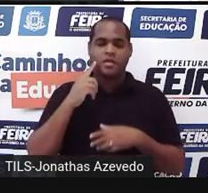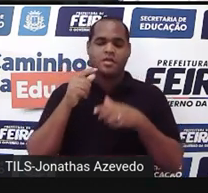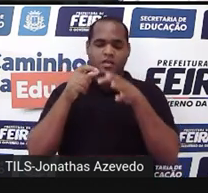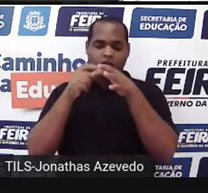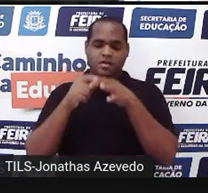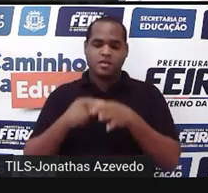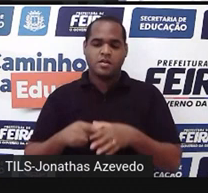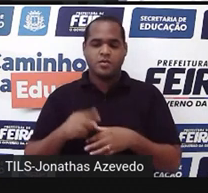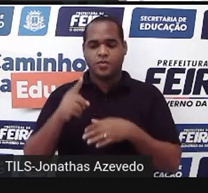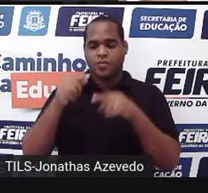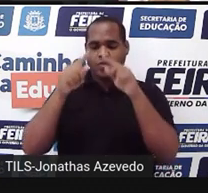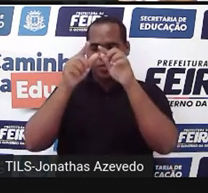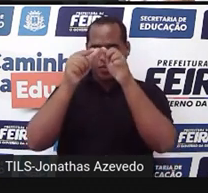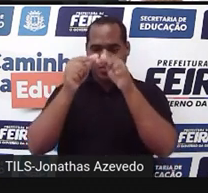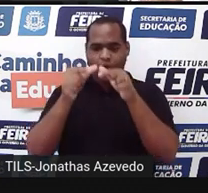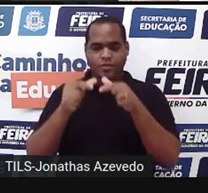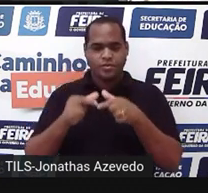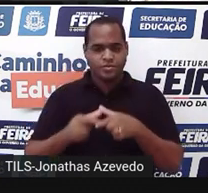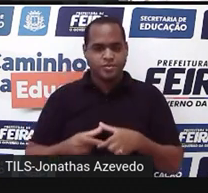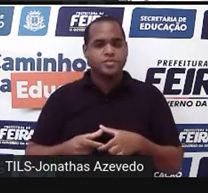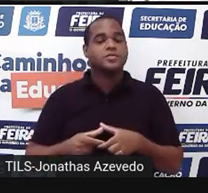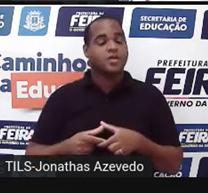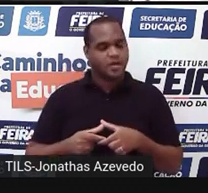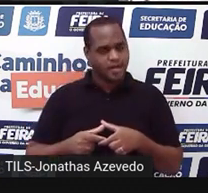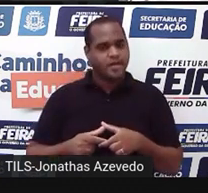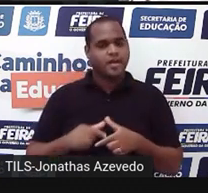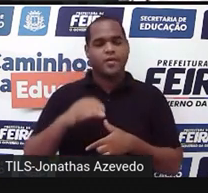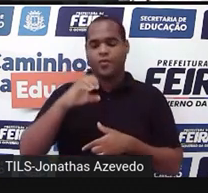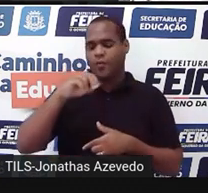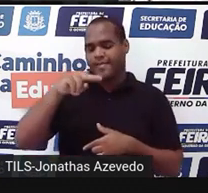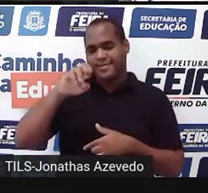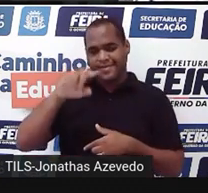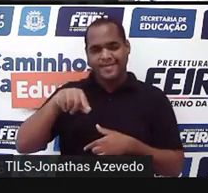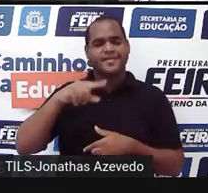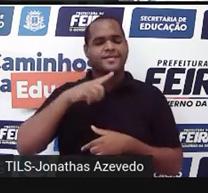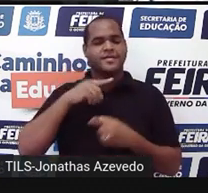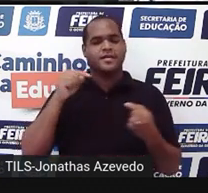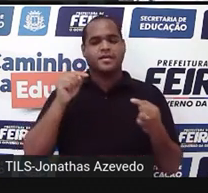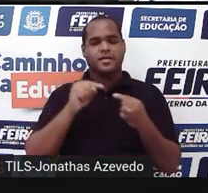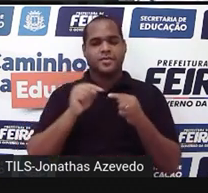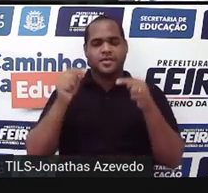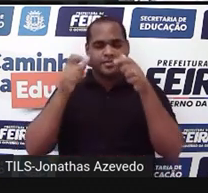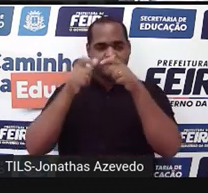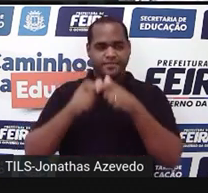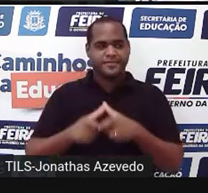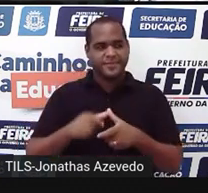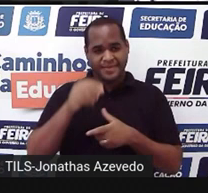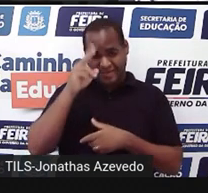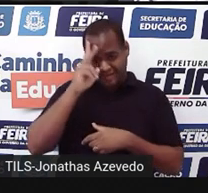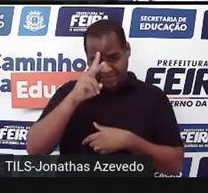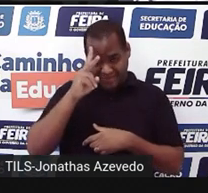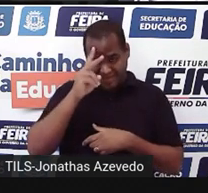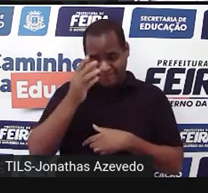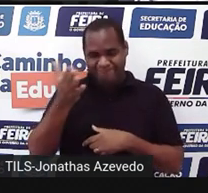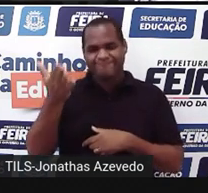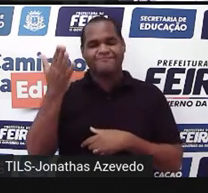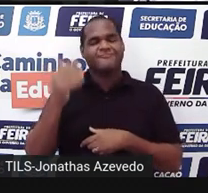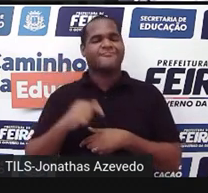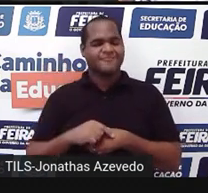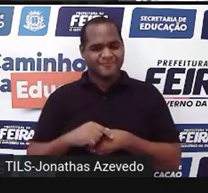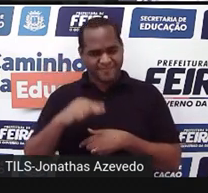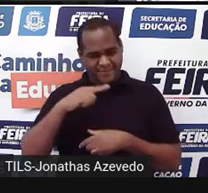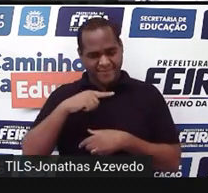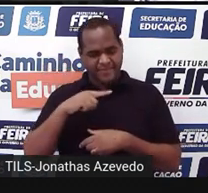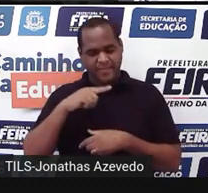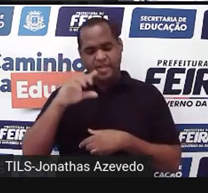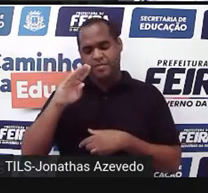e o cone, como corpos redondos. Lembra disso? Então, temos aí a bola, né? E